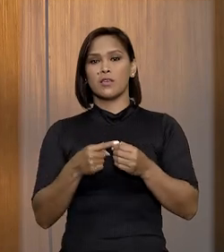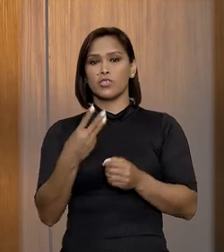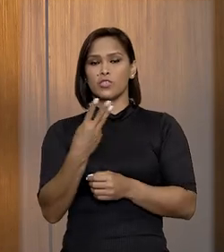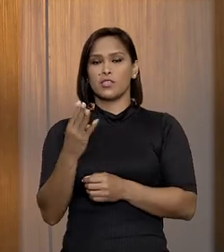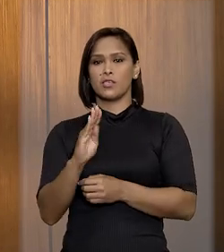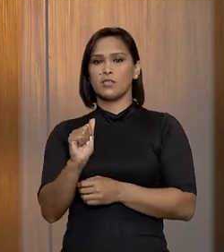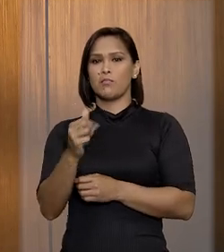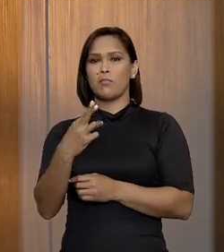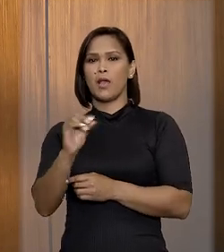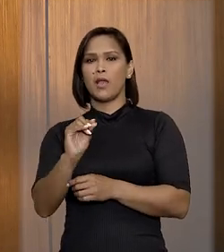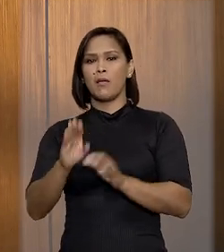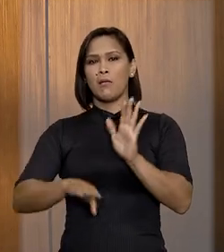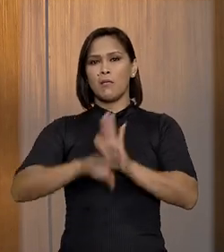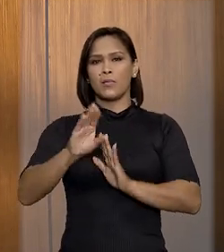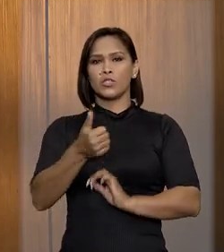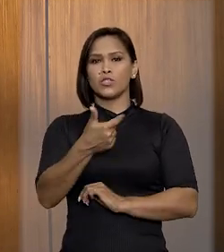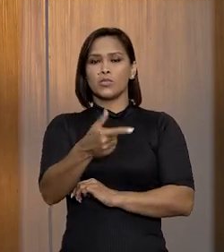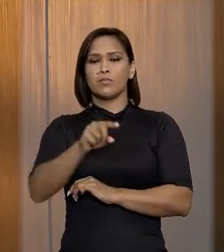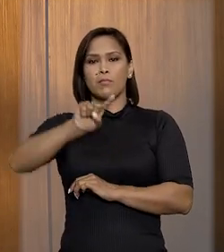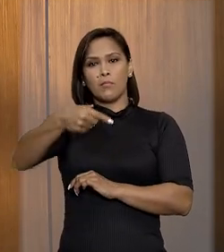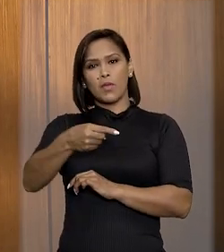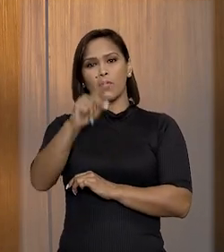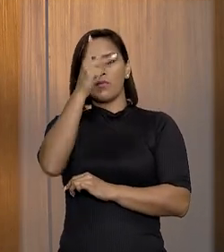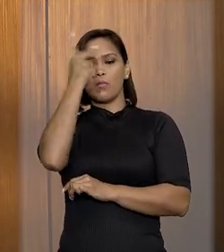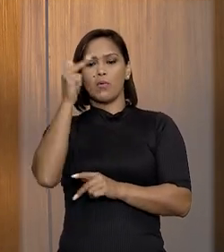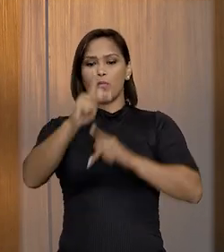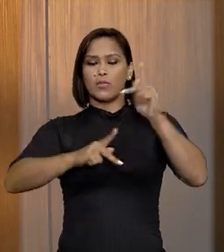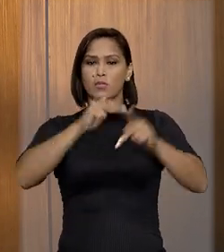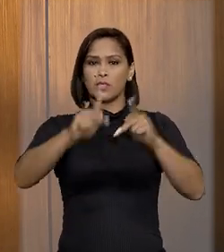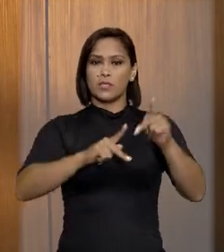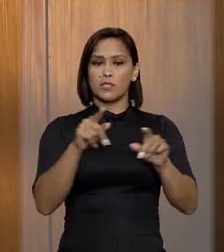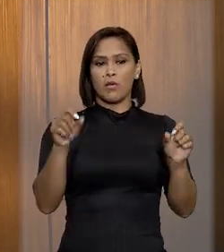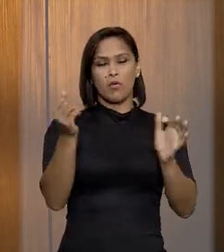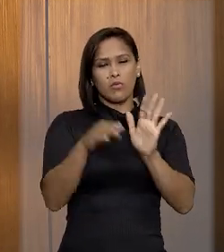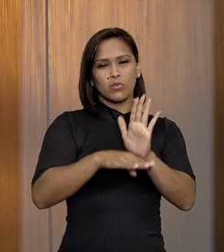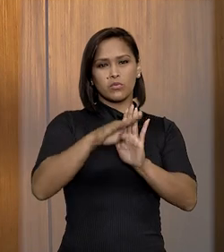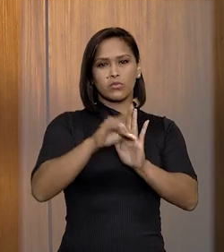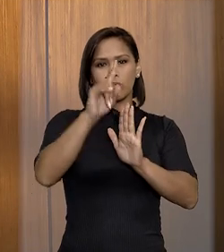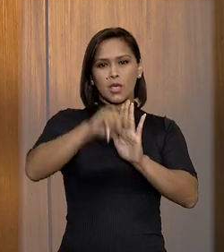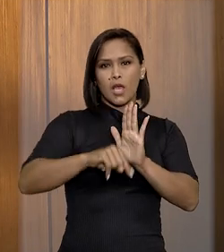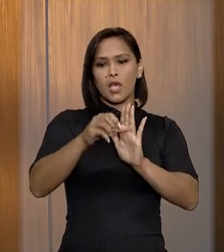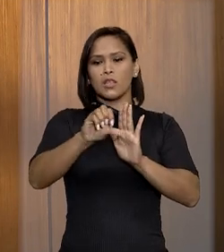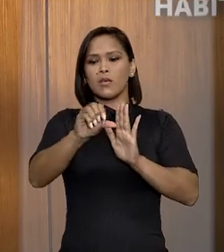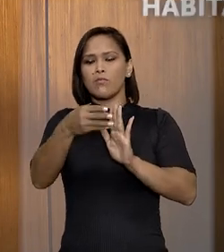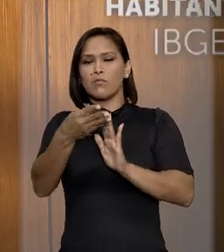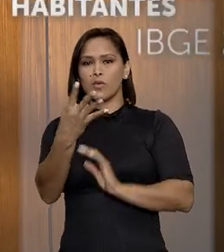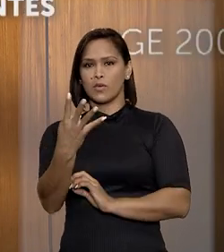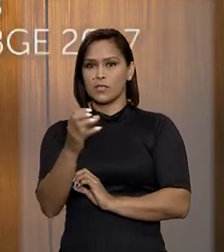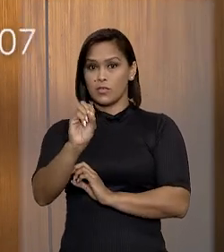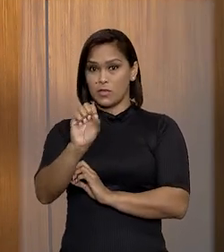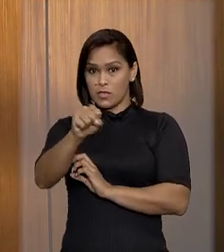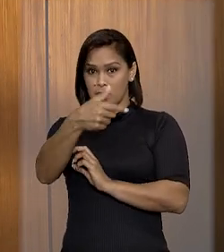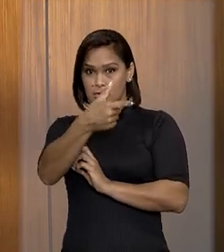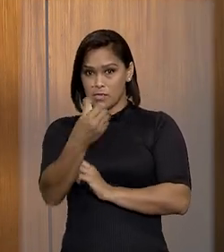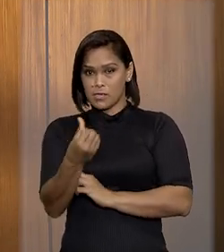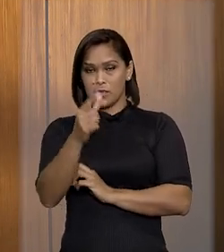cidade de Três Barras contava com mais de 12 mil habitantes em 2006, número superior aos 9